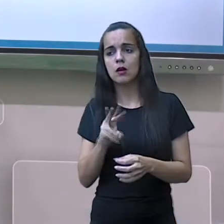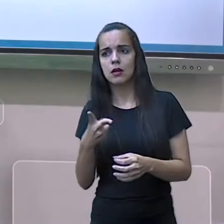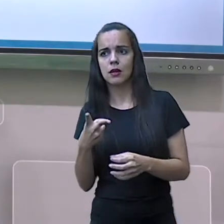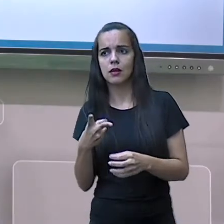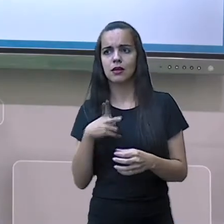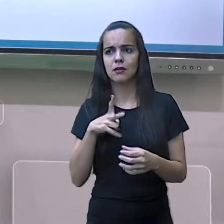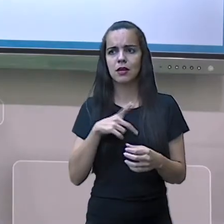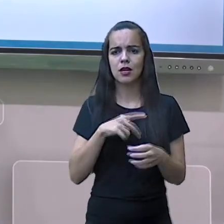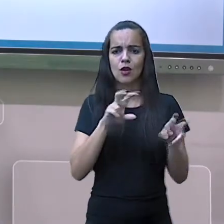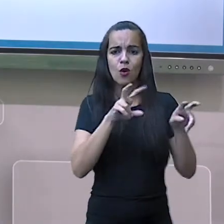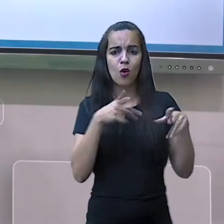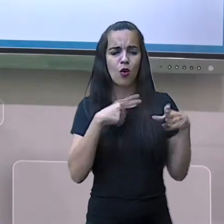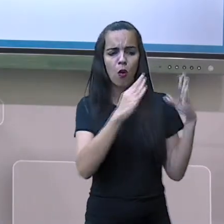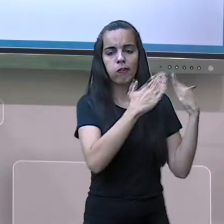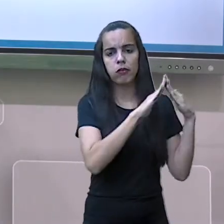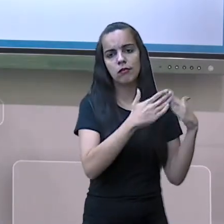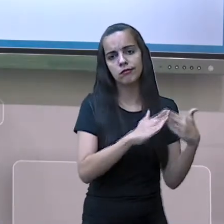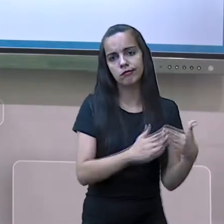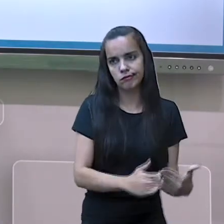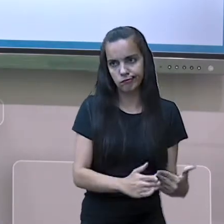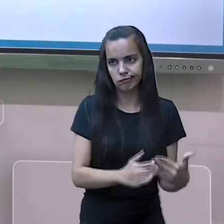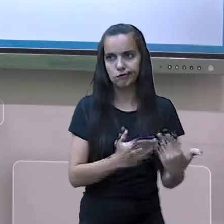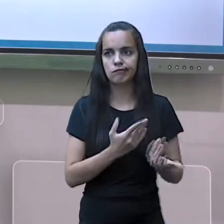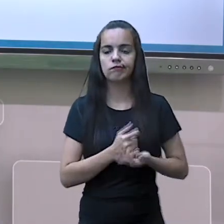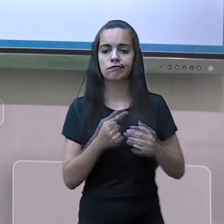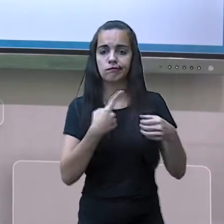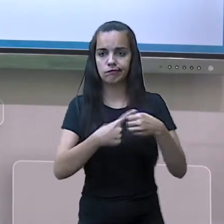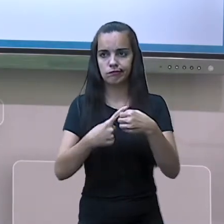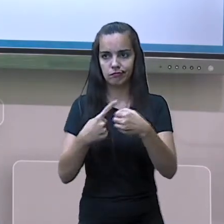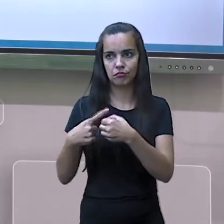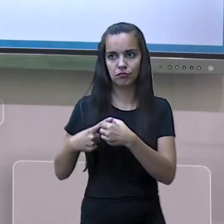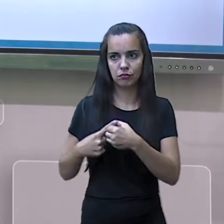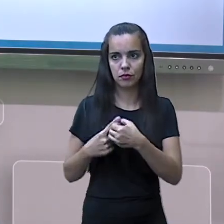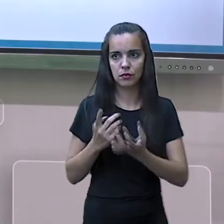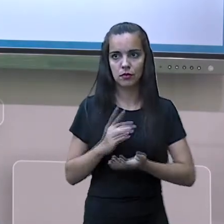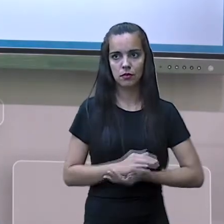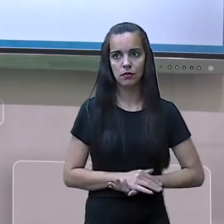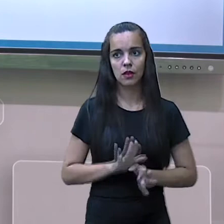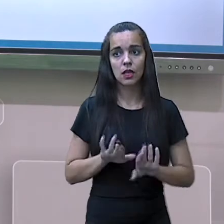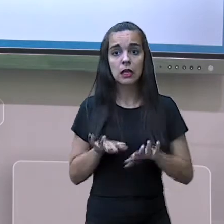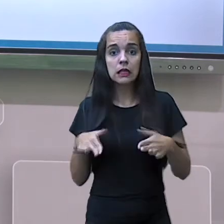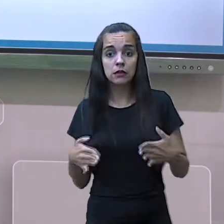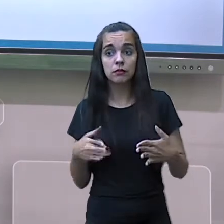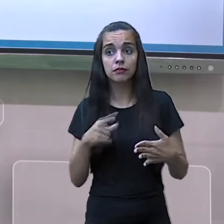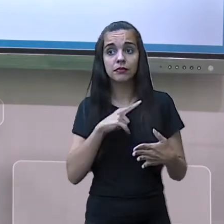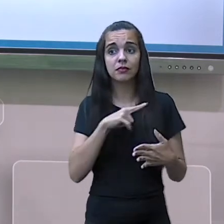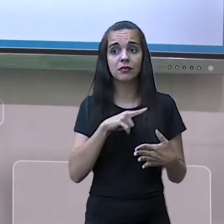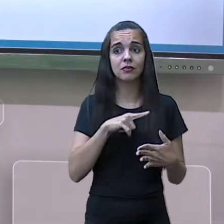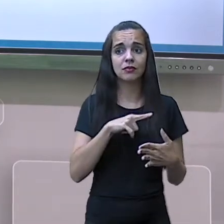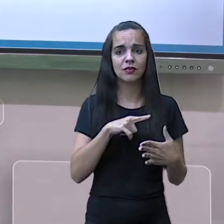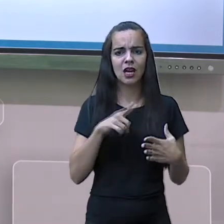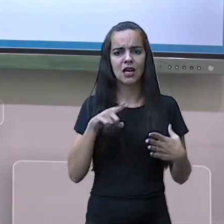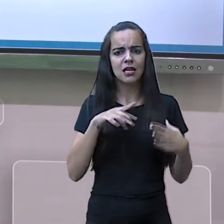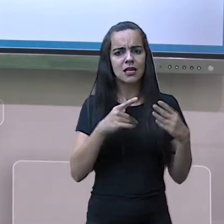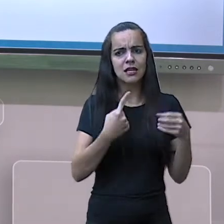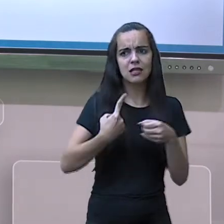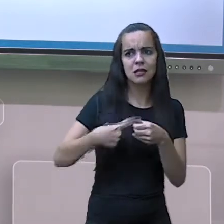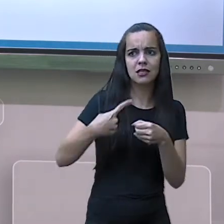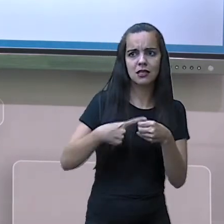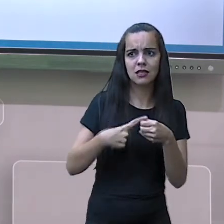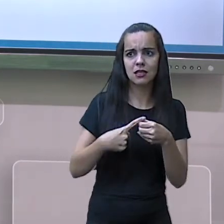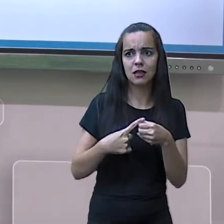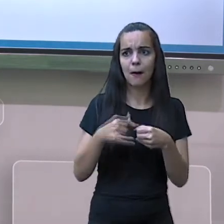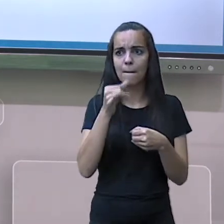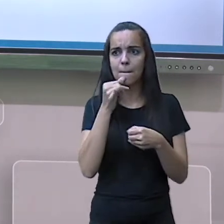periferia das cidades. Certo? A cidade vai crescendo. Então, uma